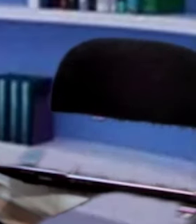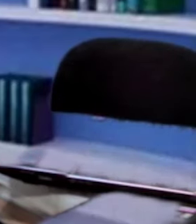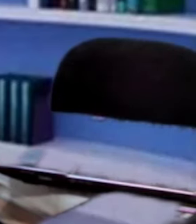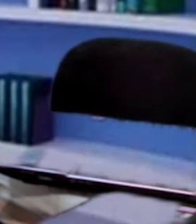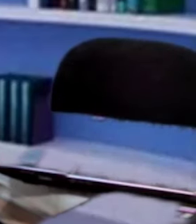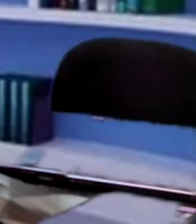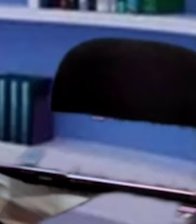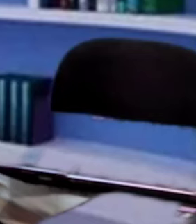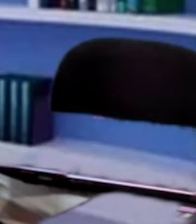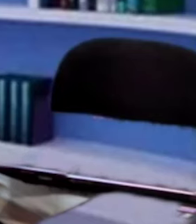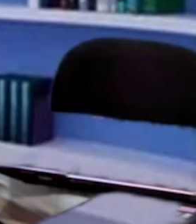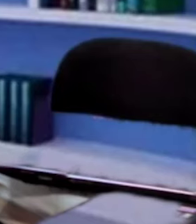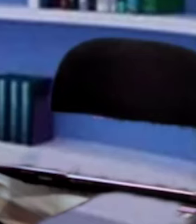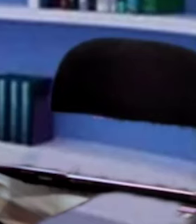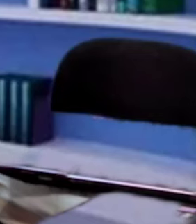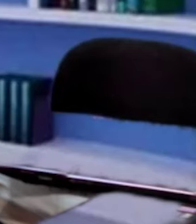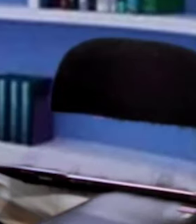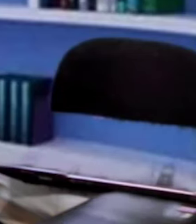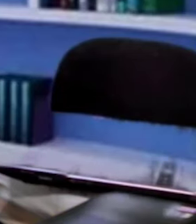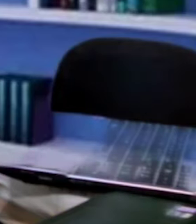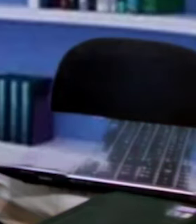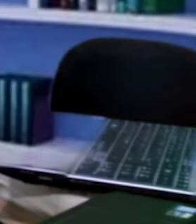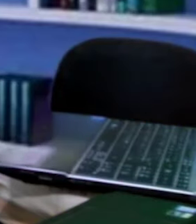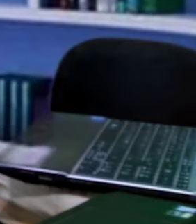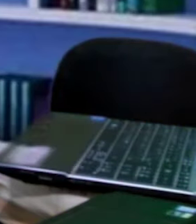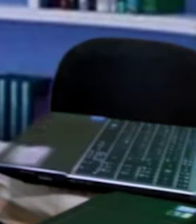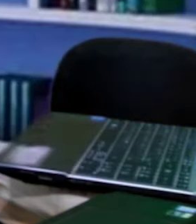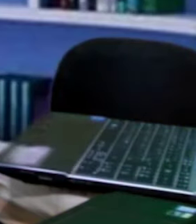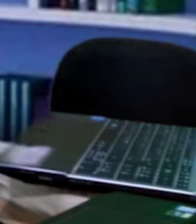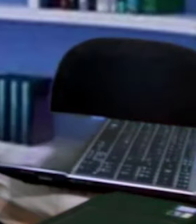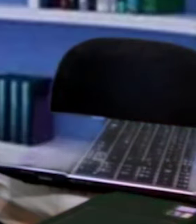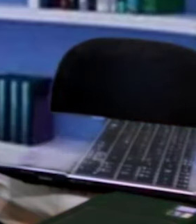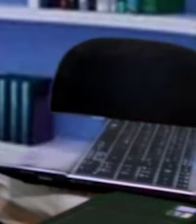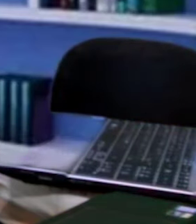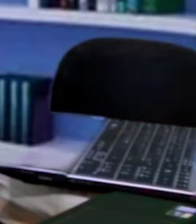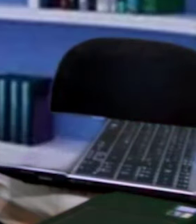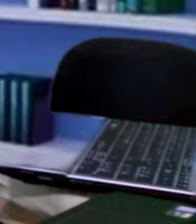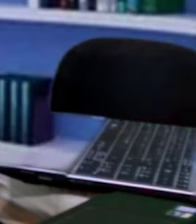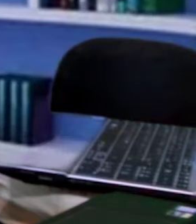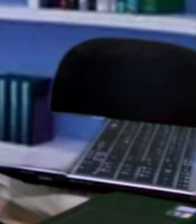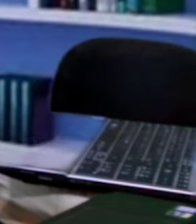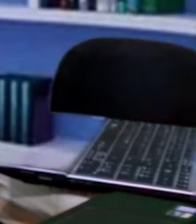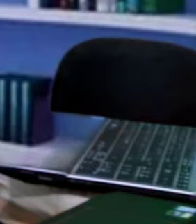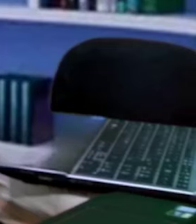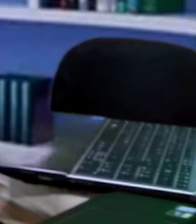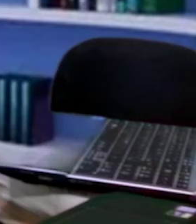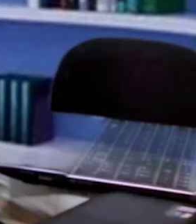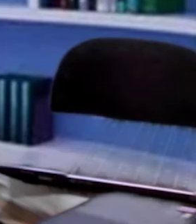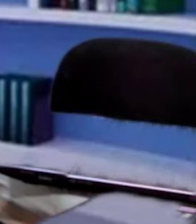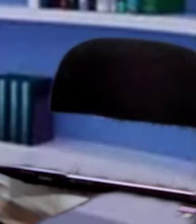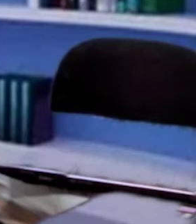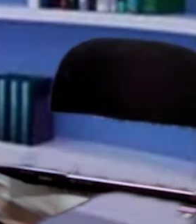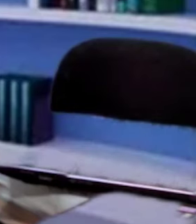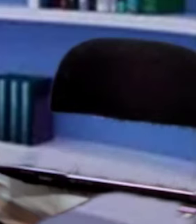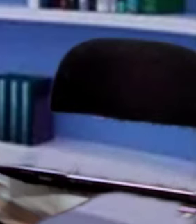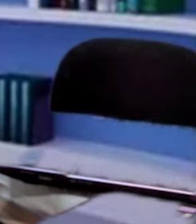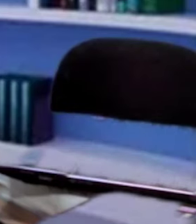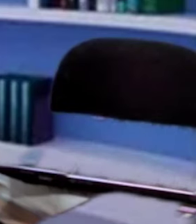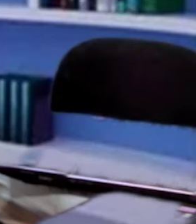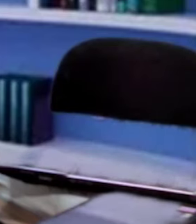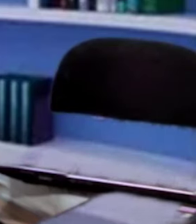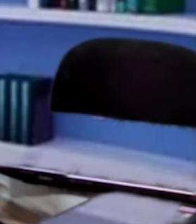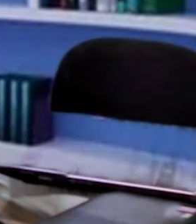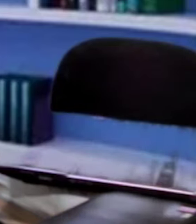momento no qual o prefeito do Rio de Janeiro está um show em defesa do Lula, agradece a Deus